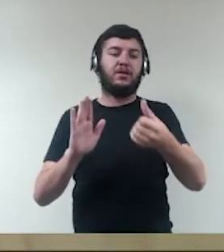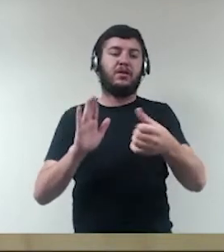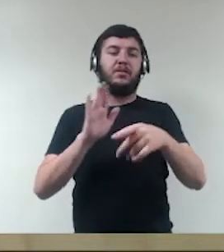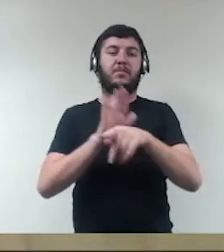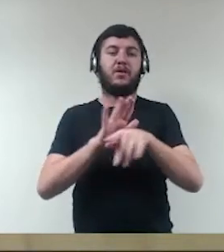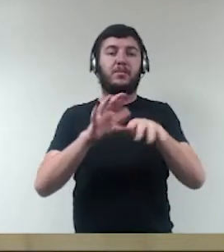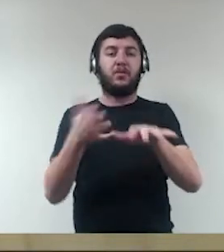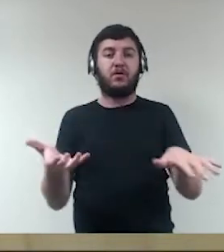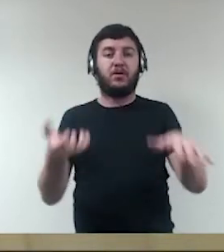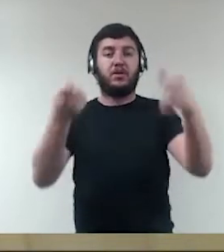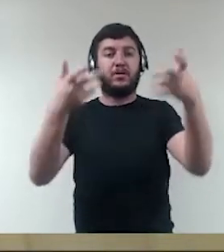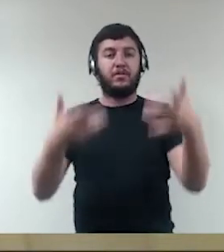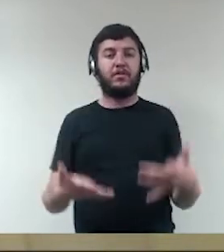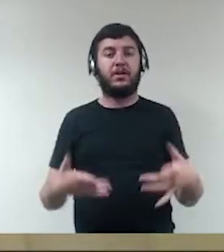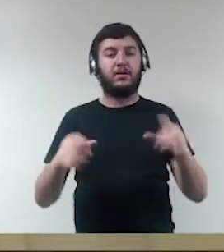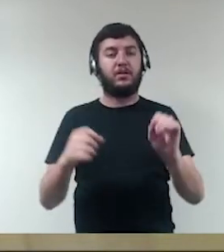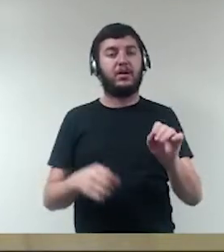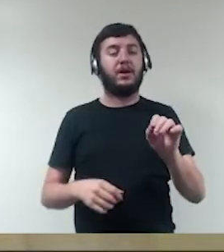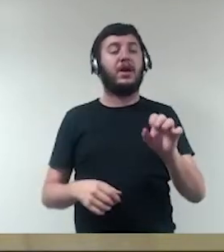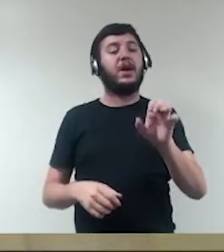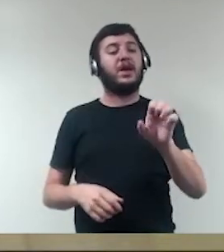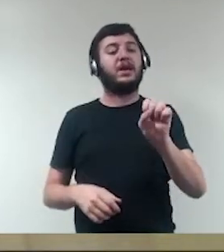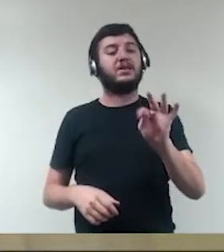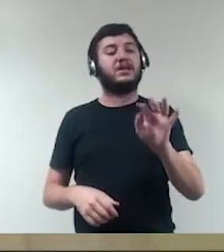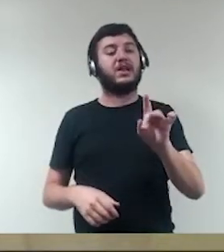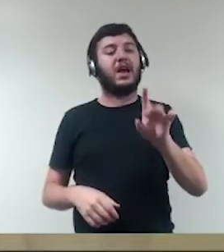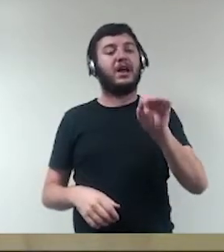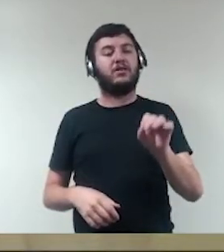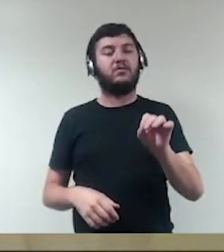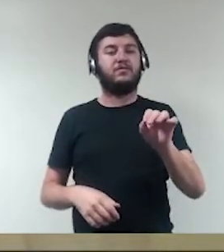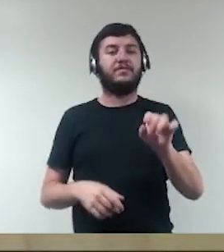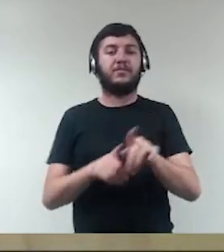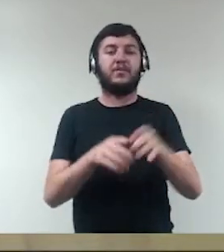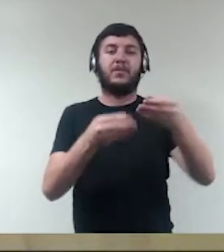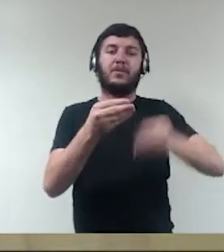reconhece o estado de calamidade pública, né.